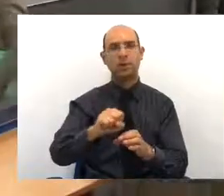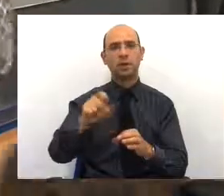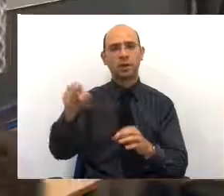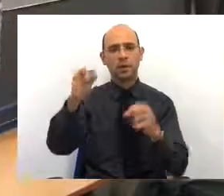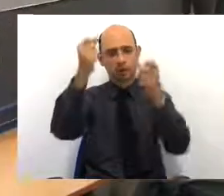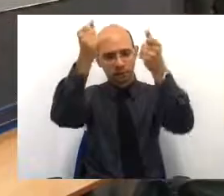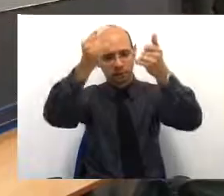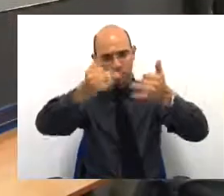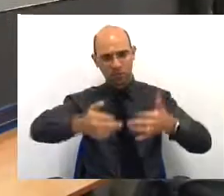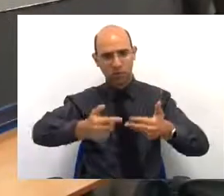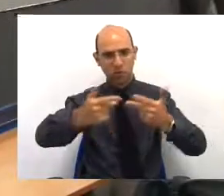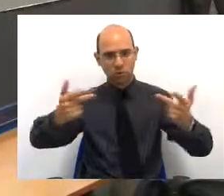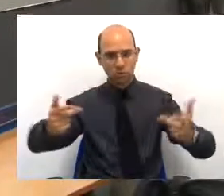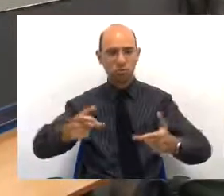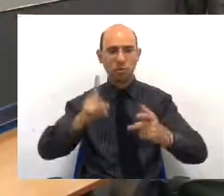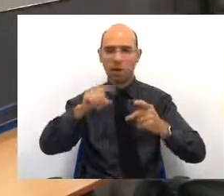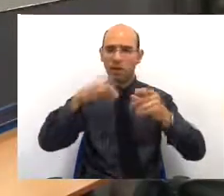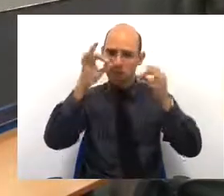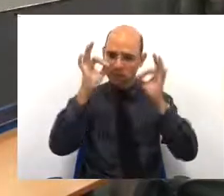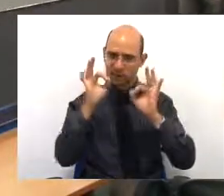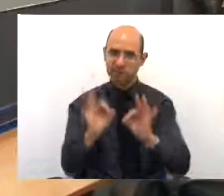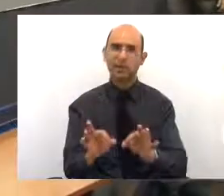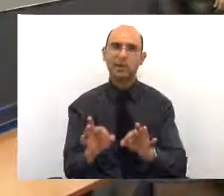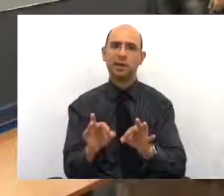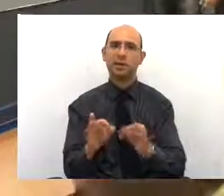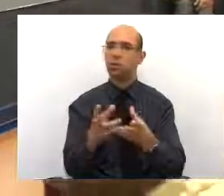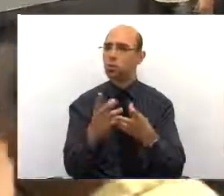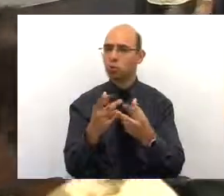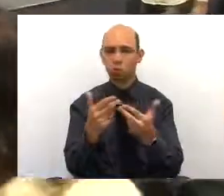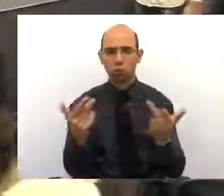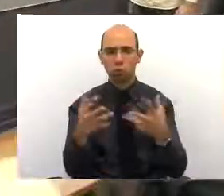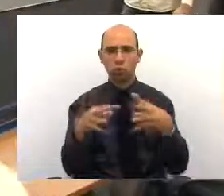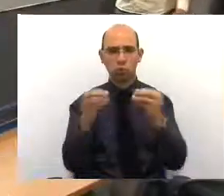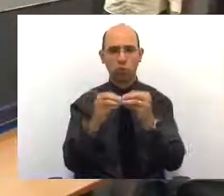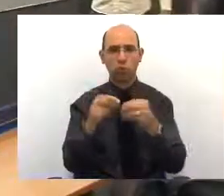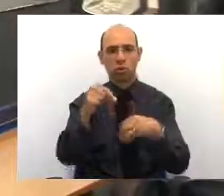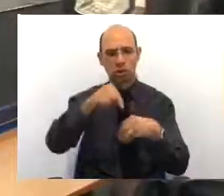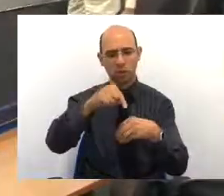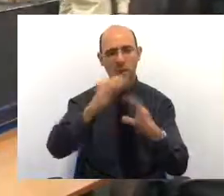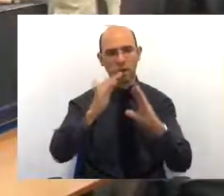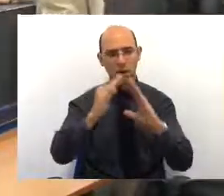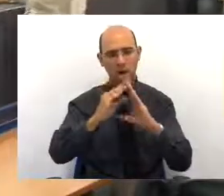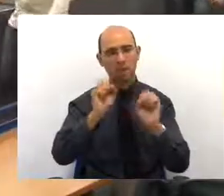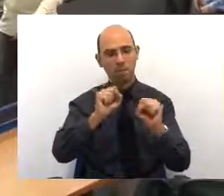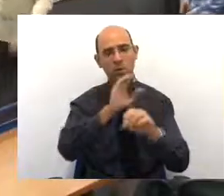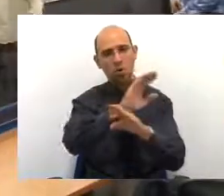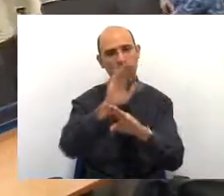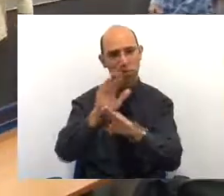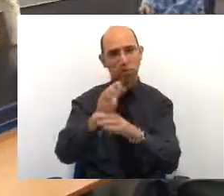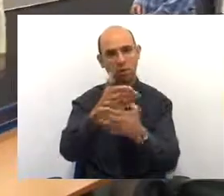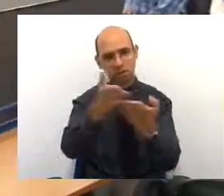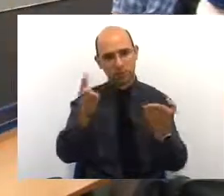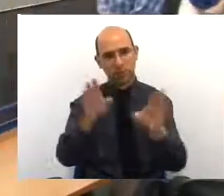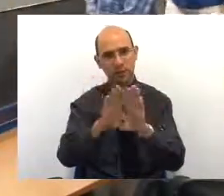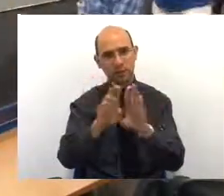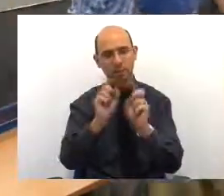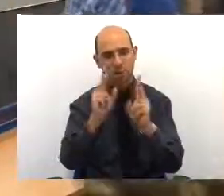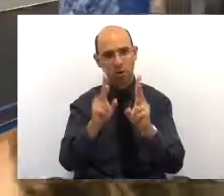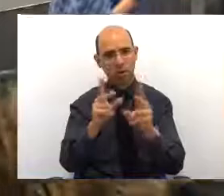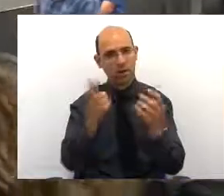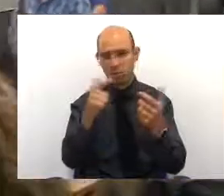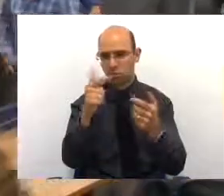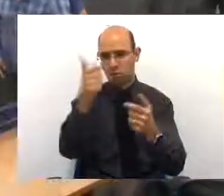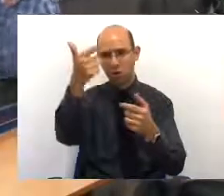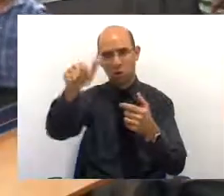explanação, com certeza, uma explanação ímpar, conte com essa casa no que ficou preciso também, nosso nobre secretário. Não havendo mais